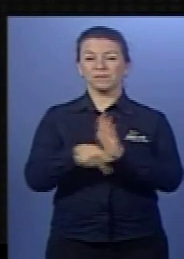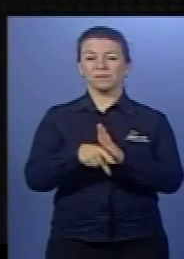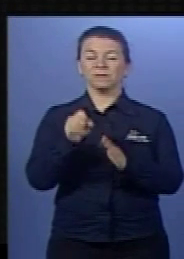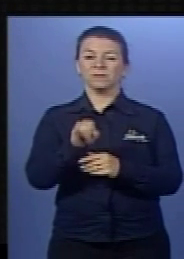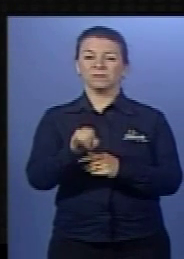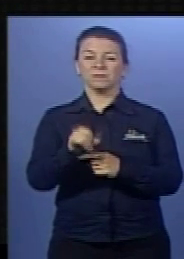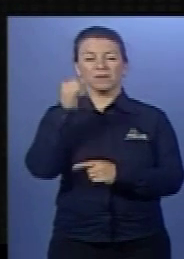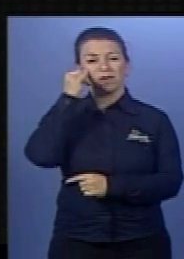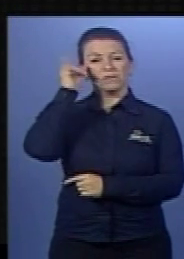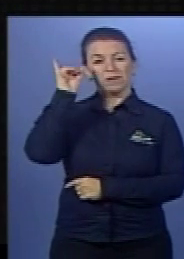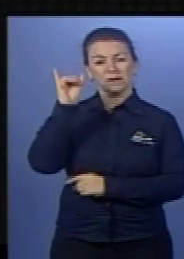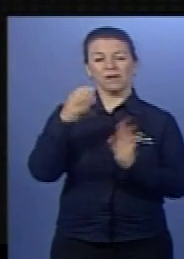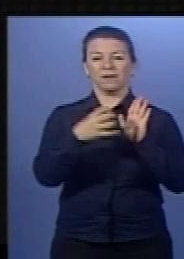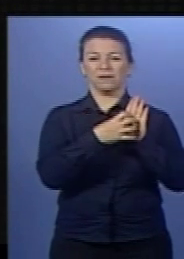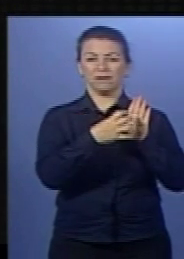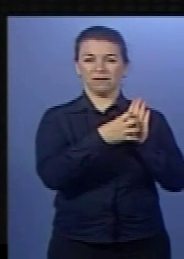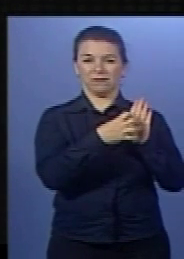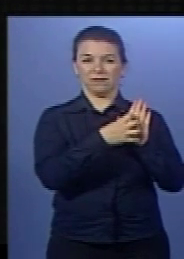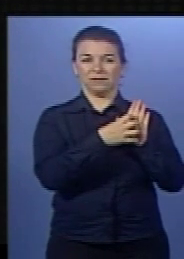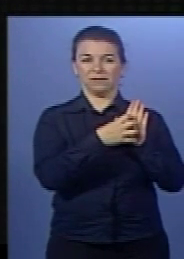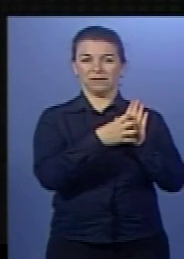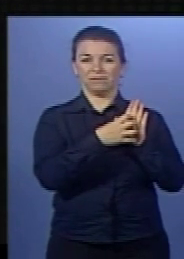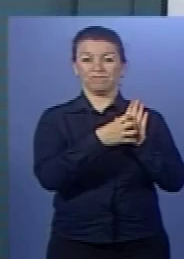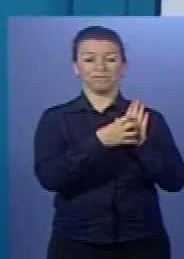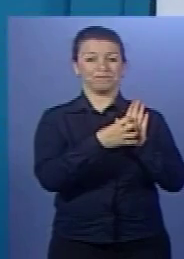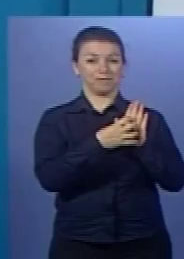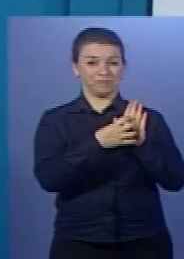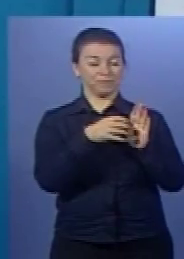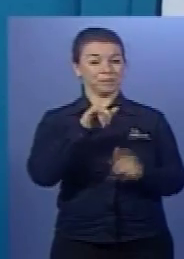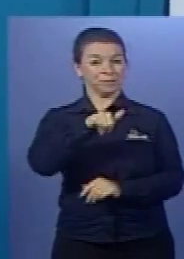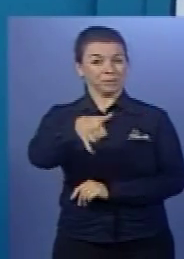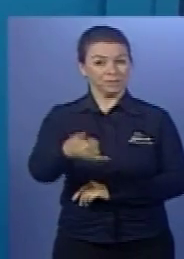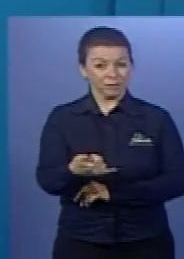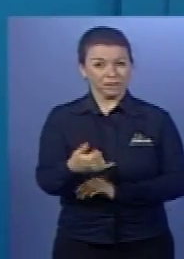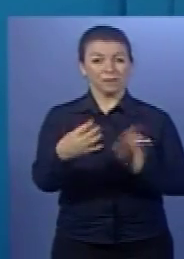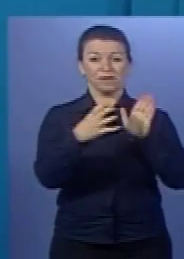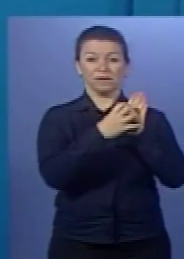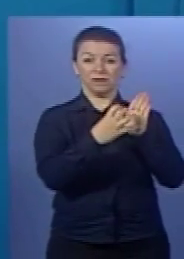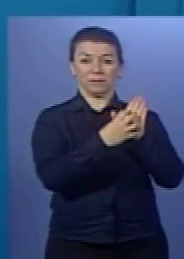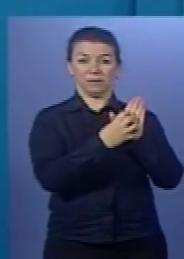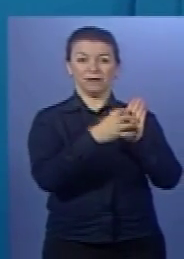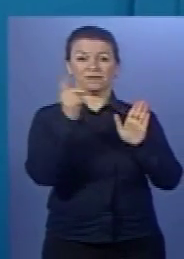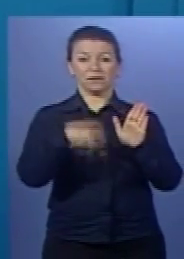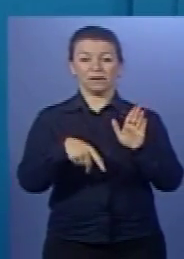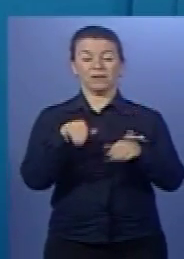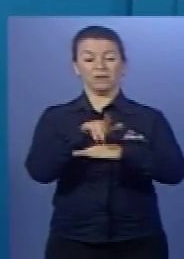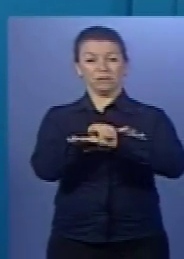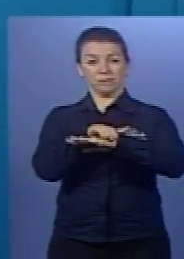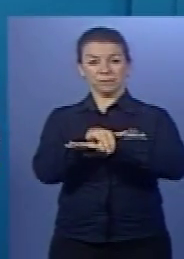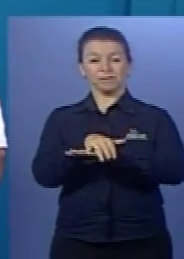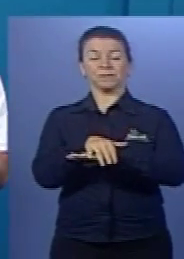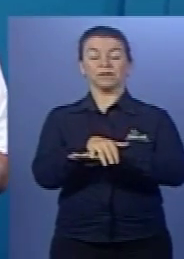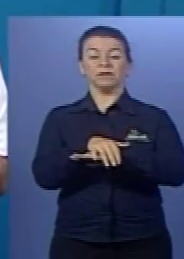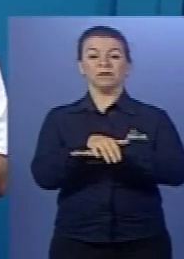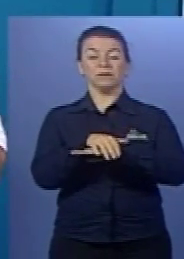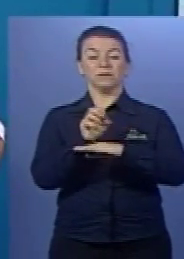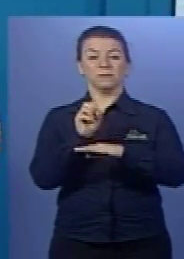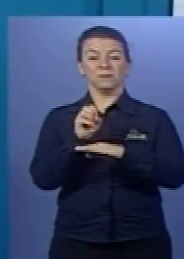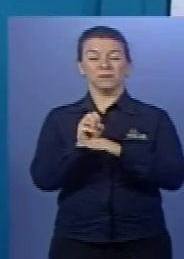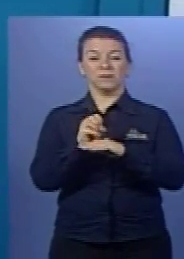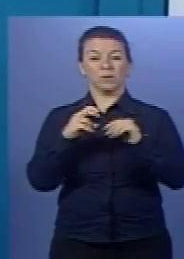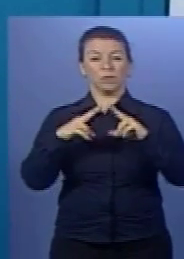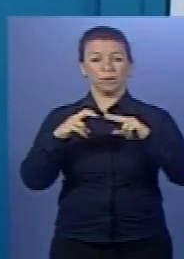prevenção contra AIDS. Galera, aproveitando, lembrar que AIDS é uma doença virótica, mas eu queria fazer aqui uma